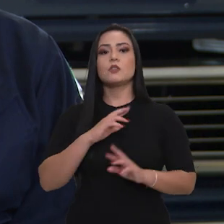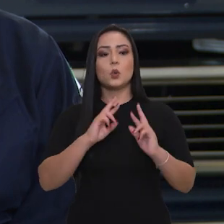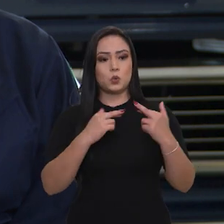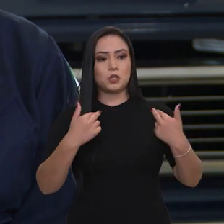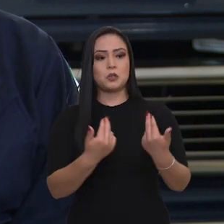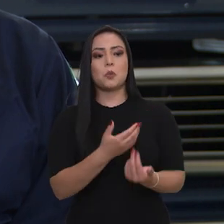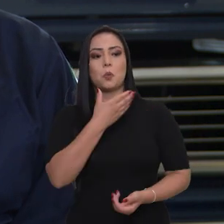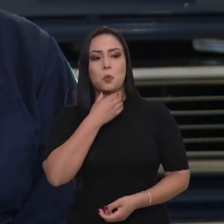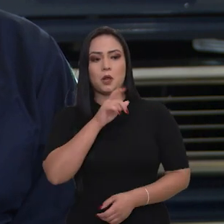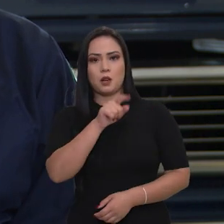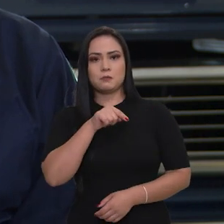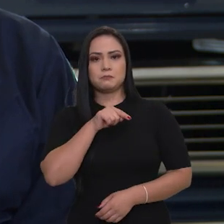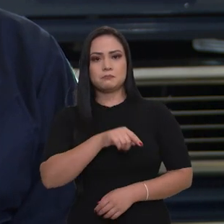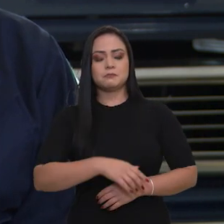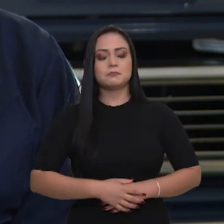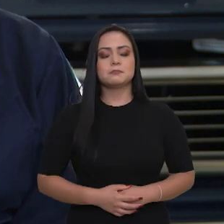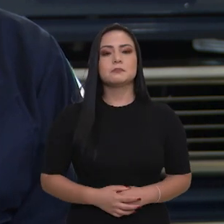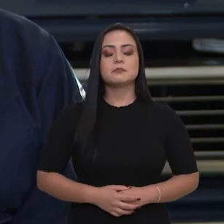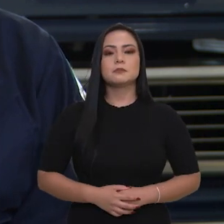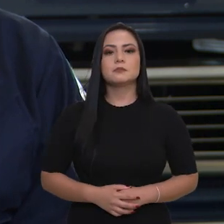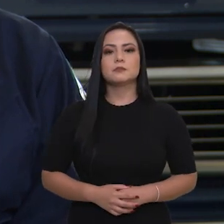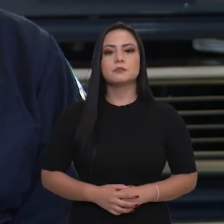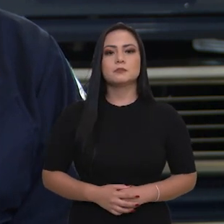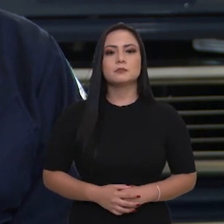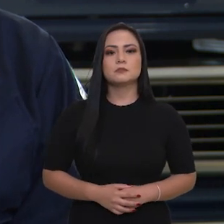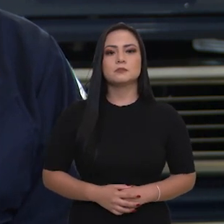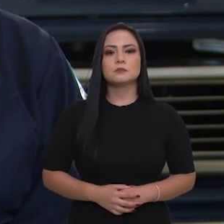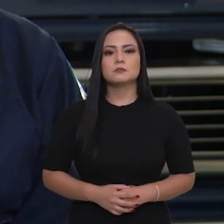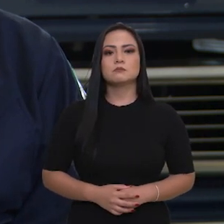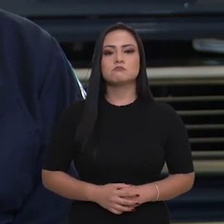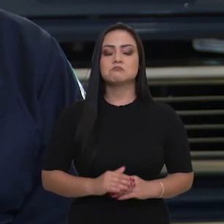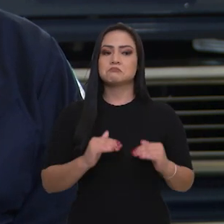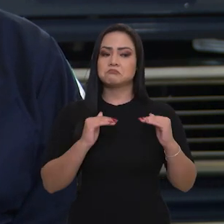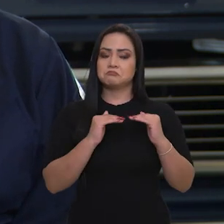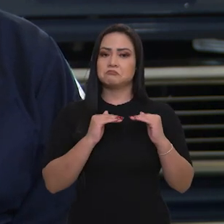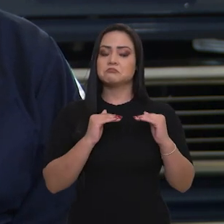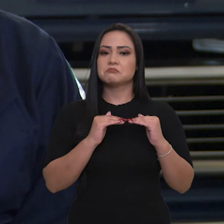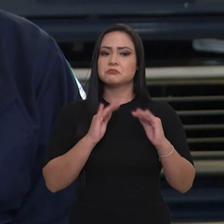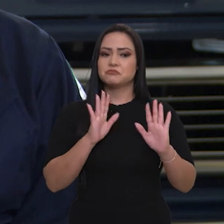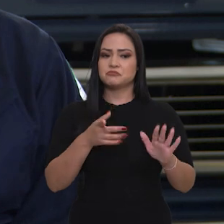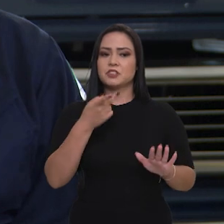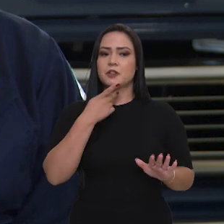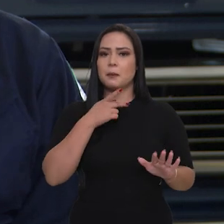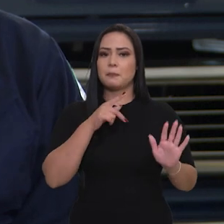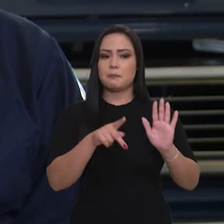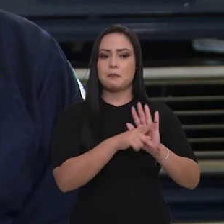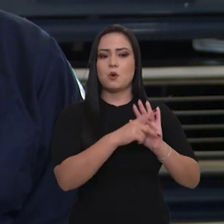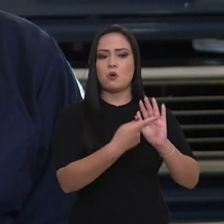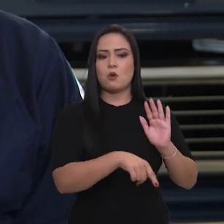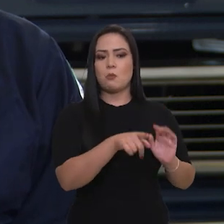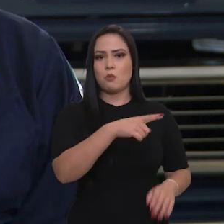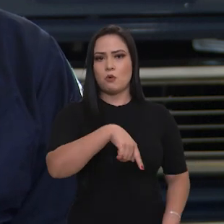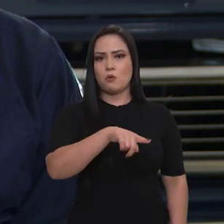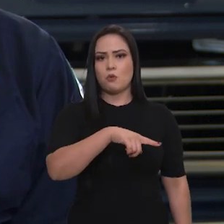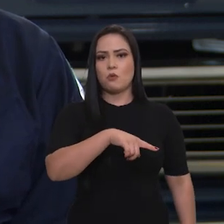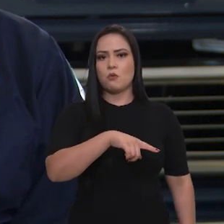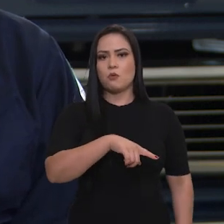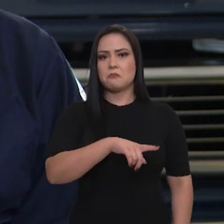tivemos uma reunião com o ministro e, conforme dito pelo próprio,